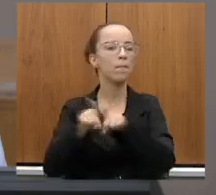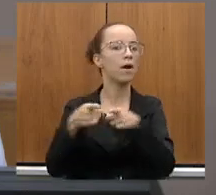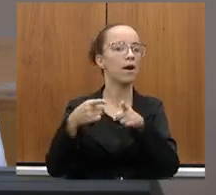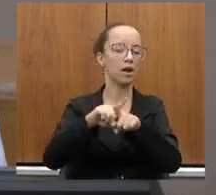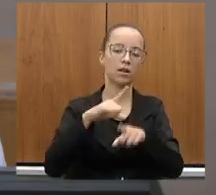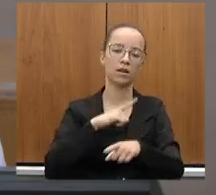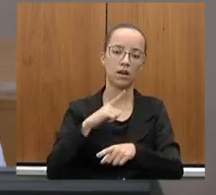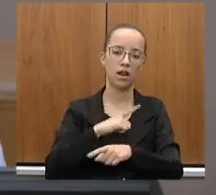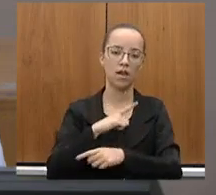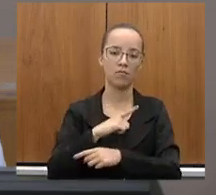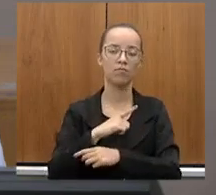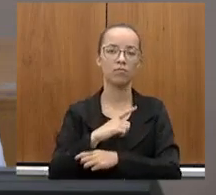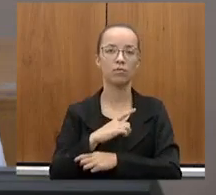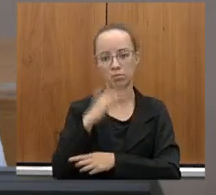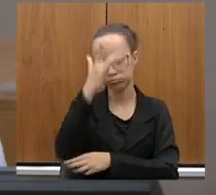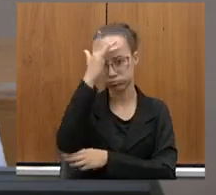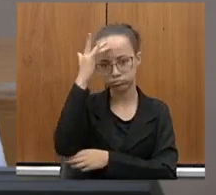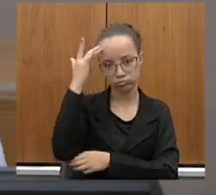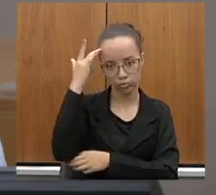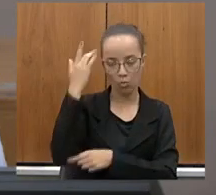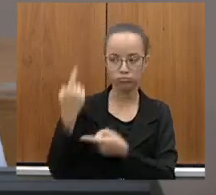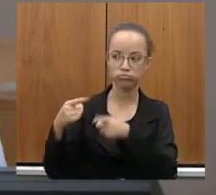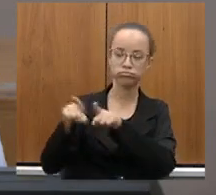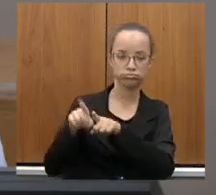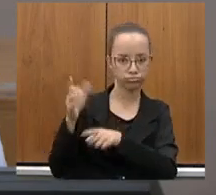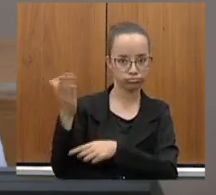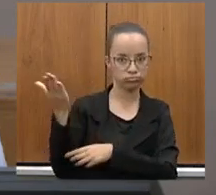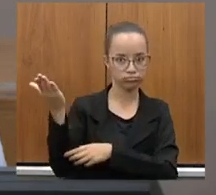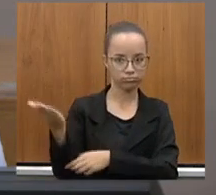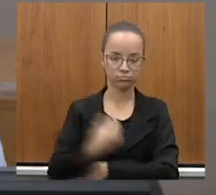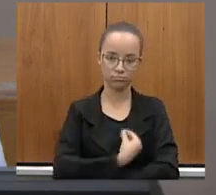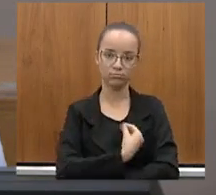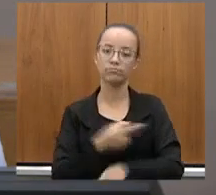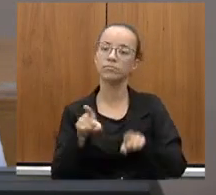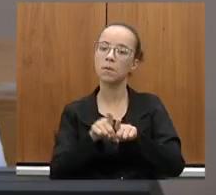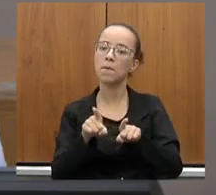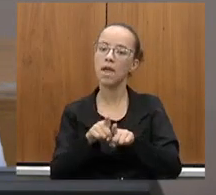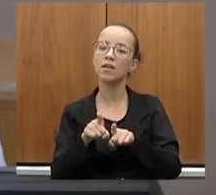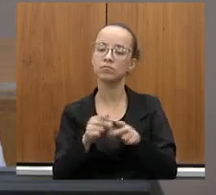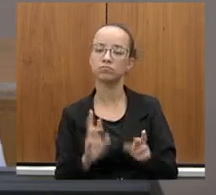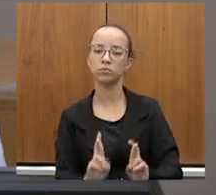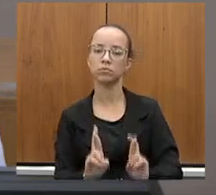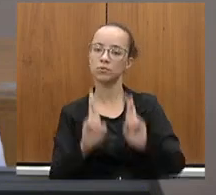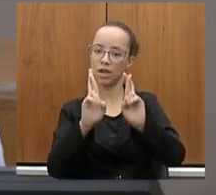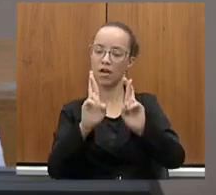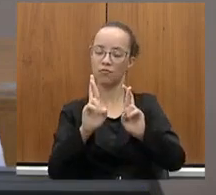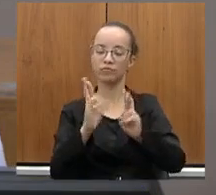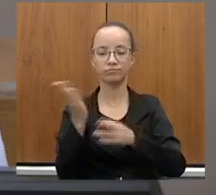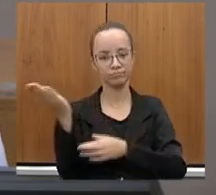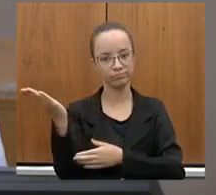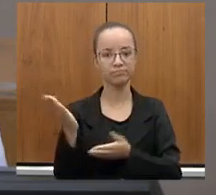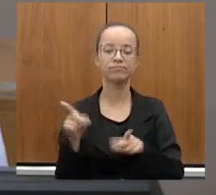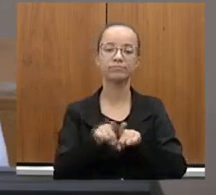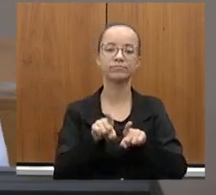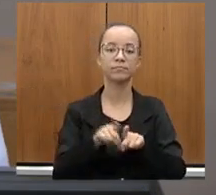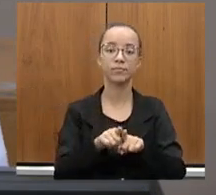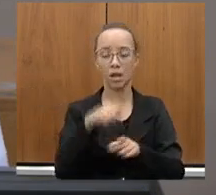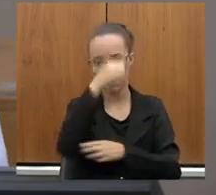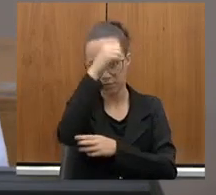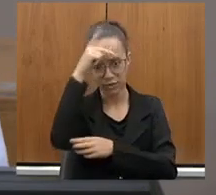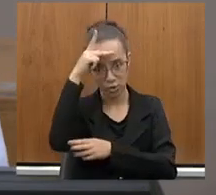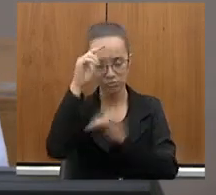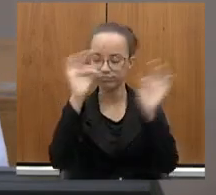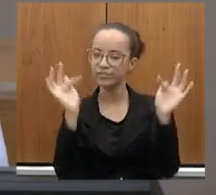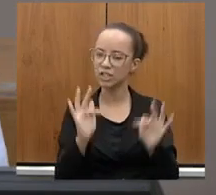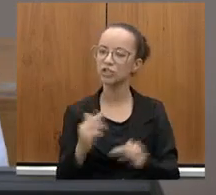é responsável também por essas obras. E nós ficamos muito felizes em poder trabalhar com as prefeituras